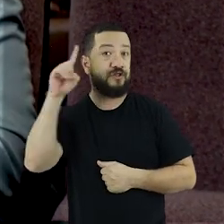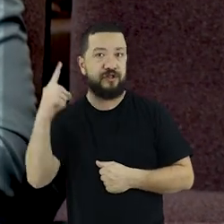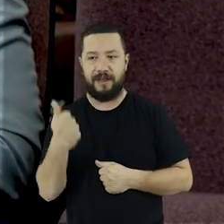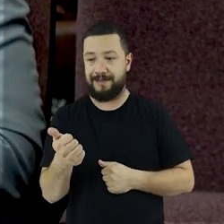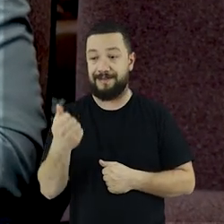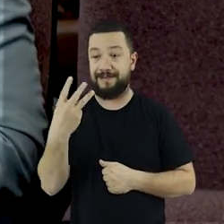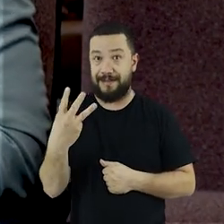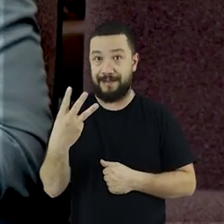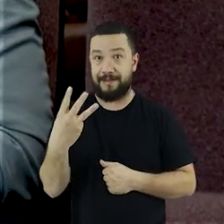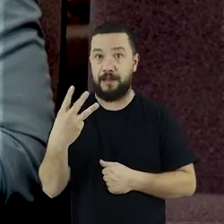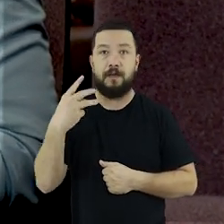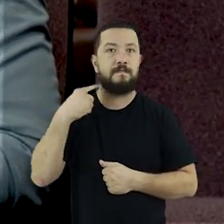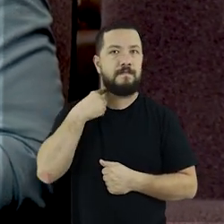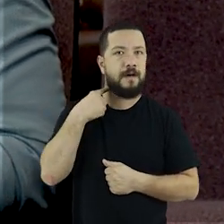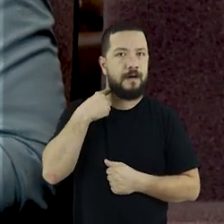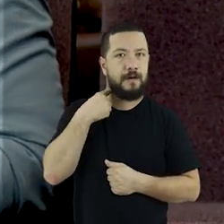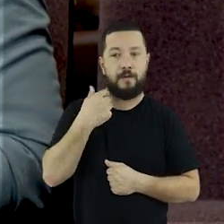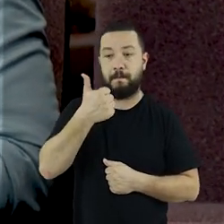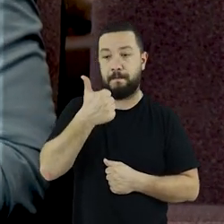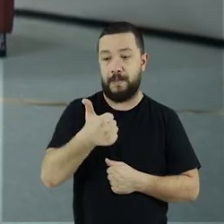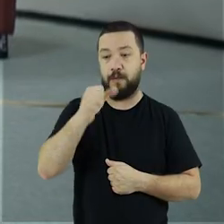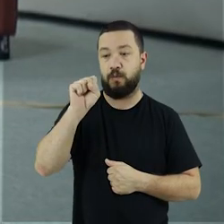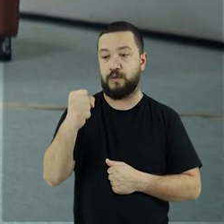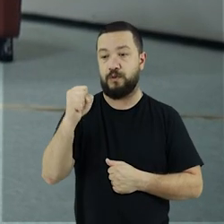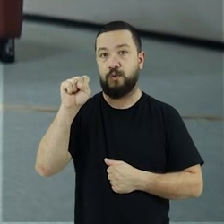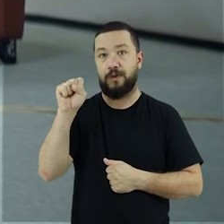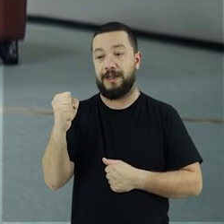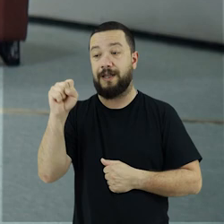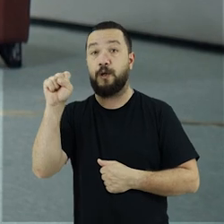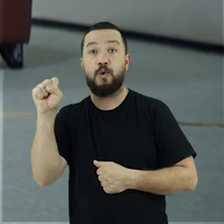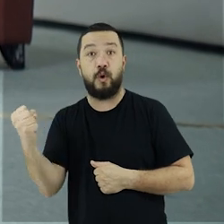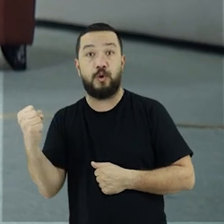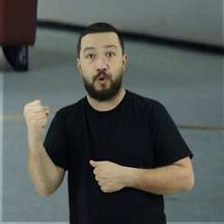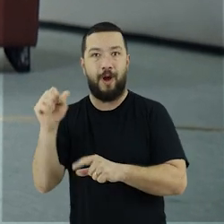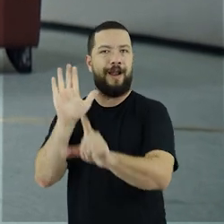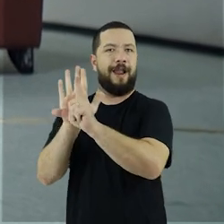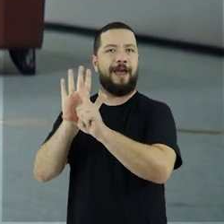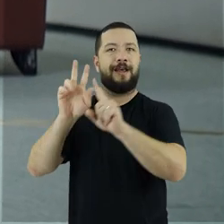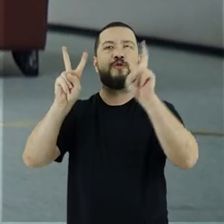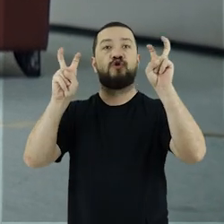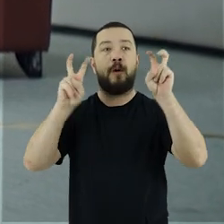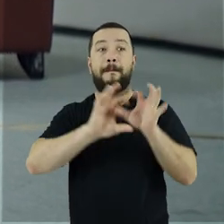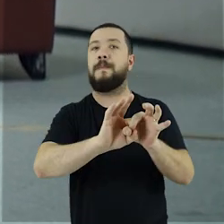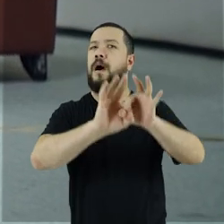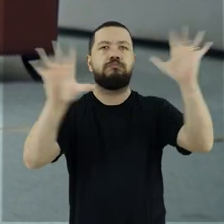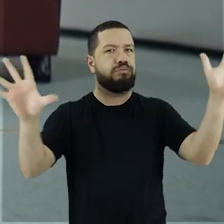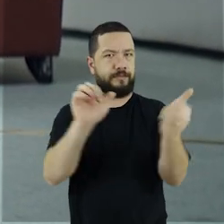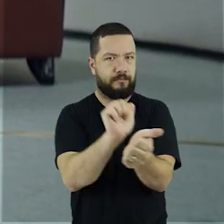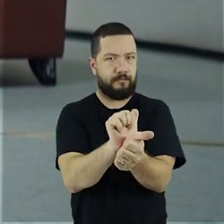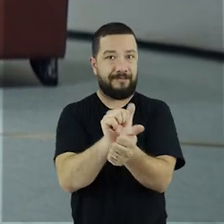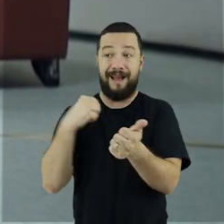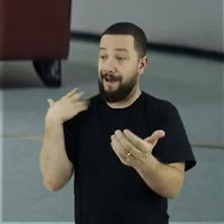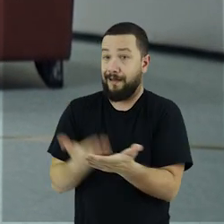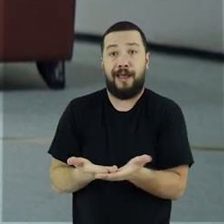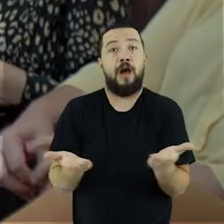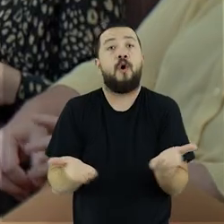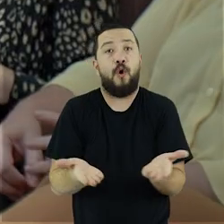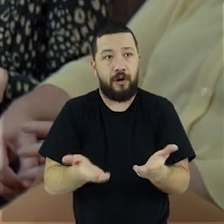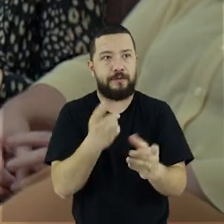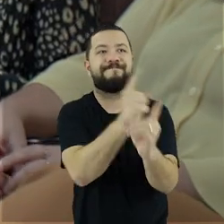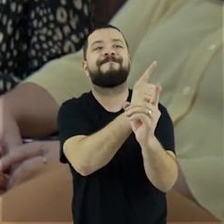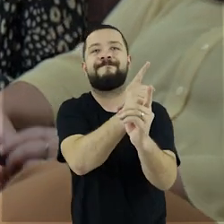Oficializada em 13 de maio de 1888, a lei que aboliu a escravidão convive até os dias atuais com casos de pessoas